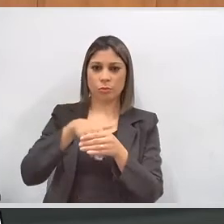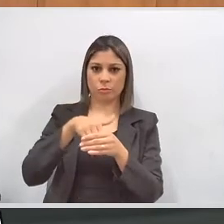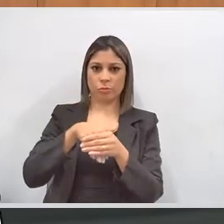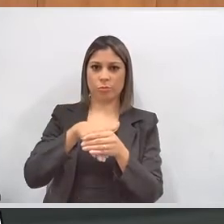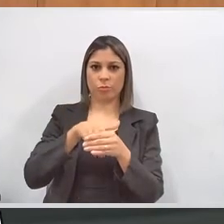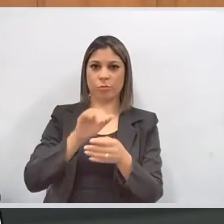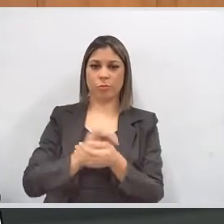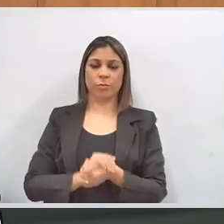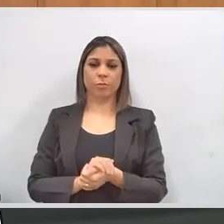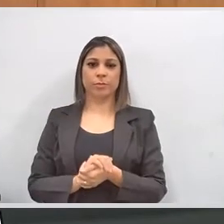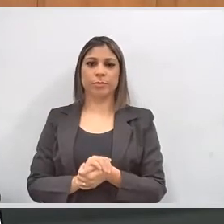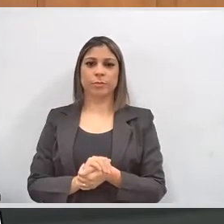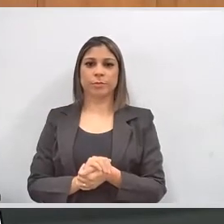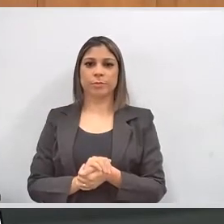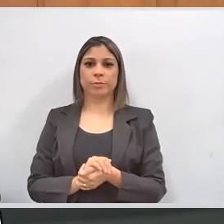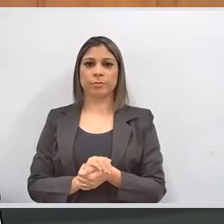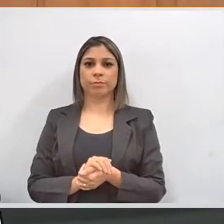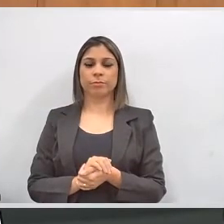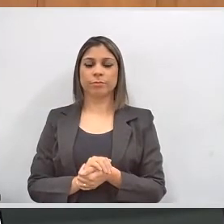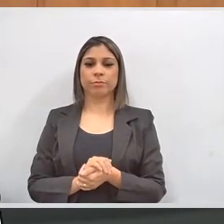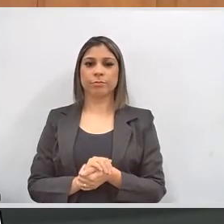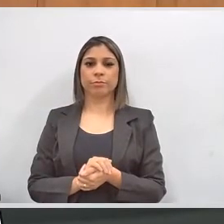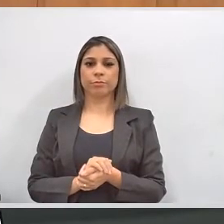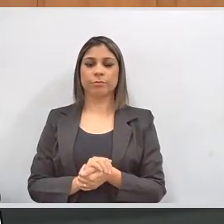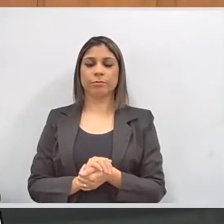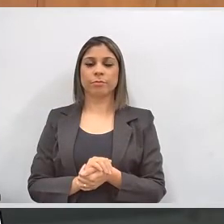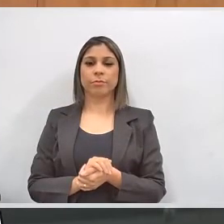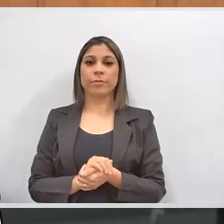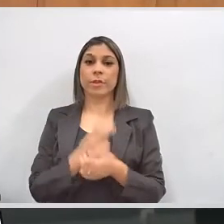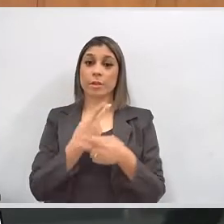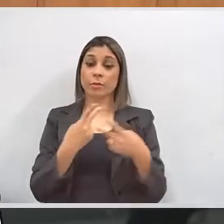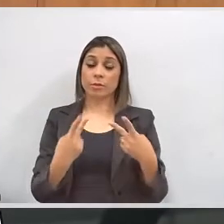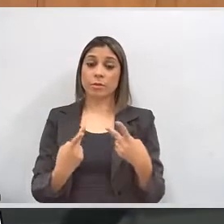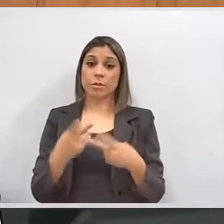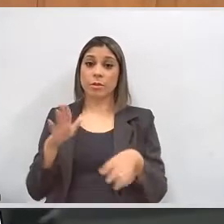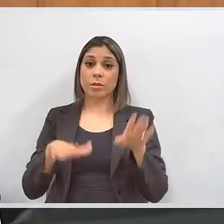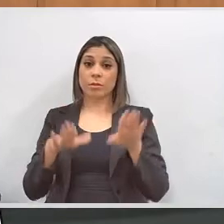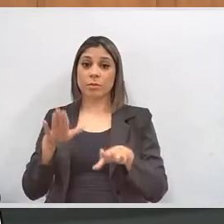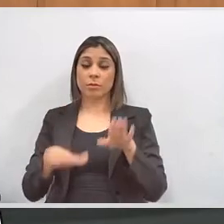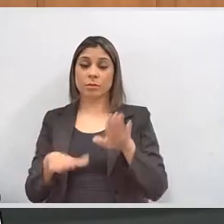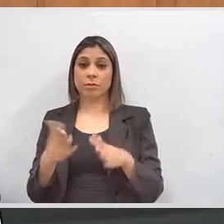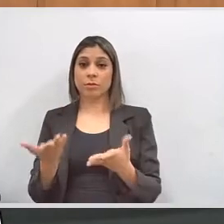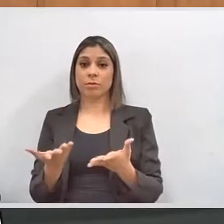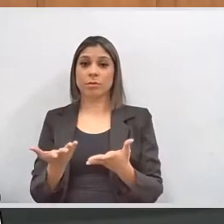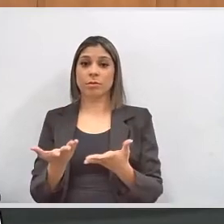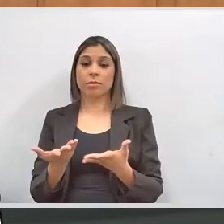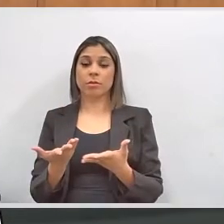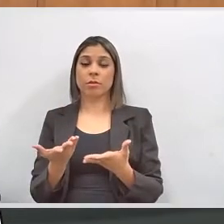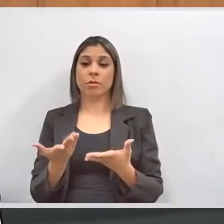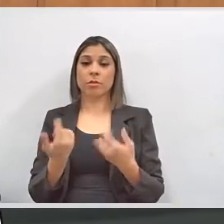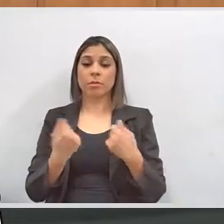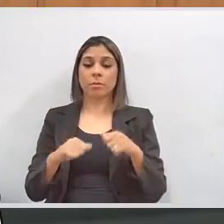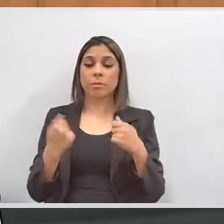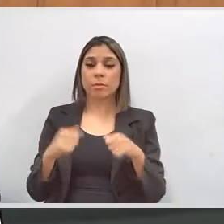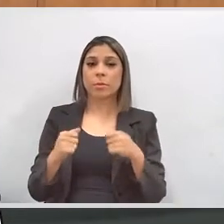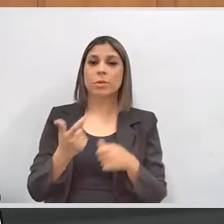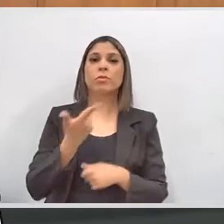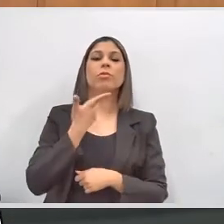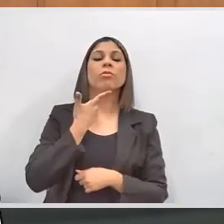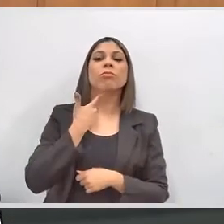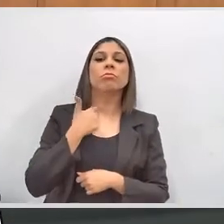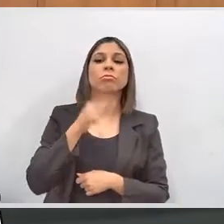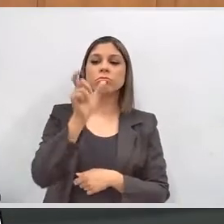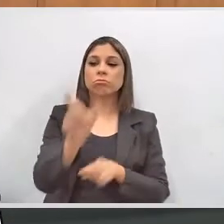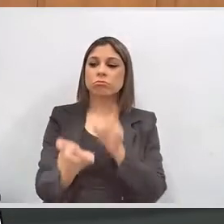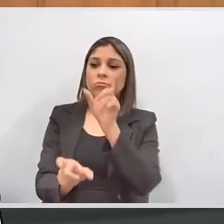da cidadania. Essas condições, muitas vezes, dependem da vontade do